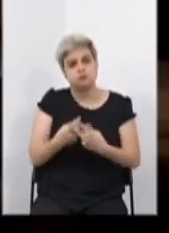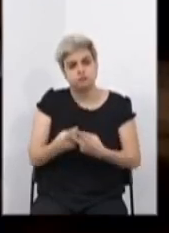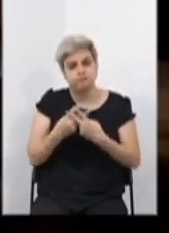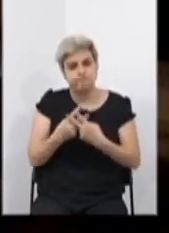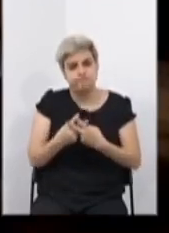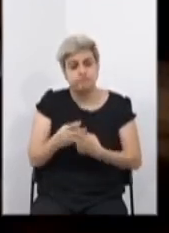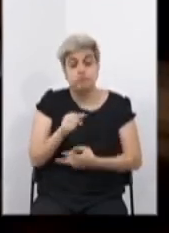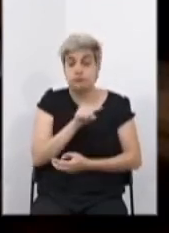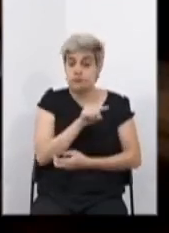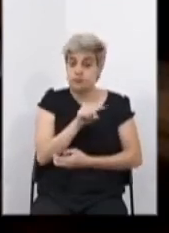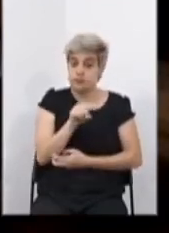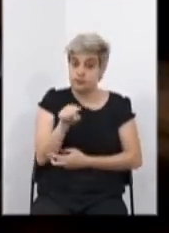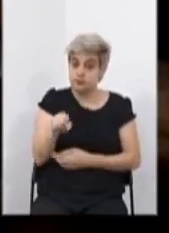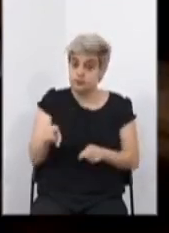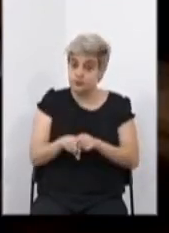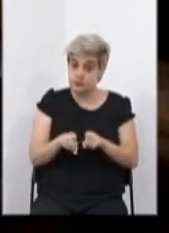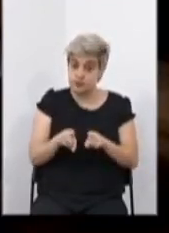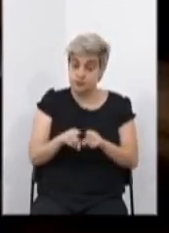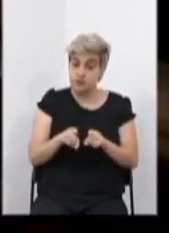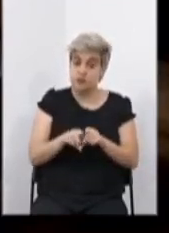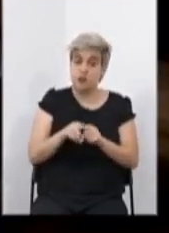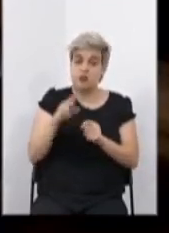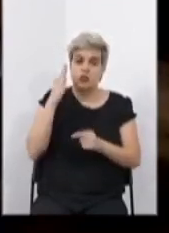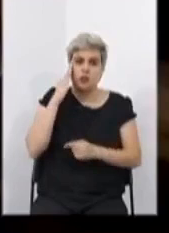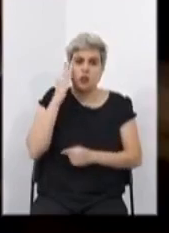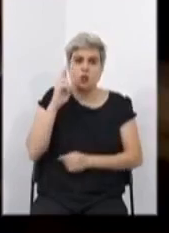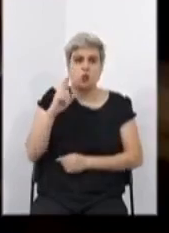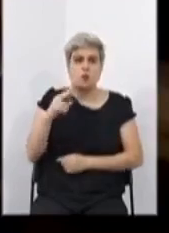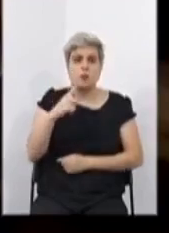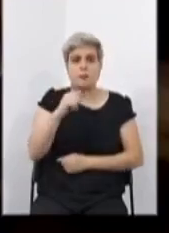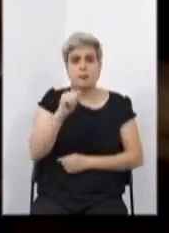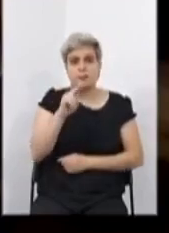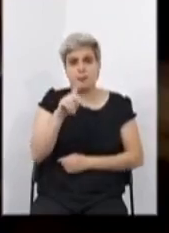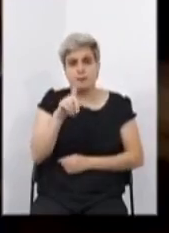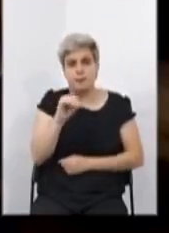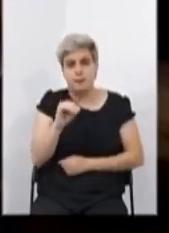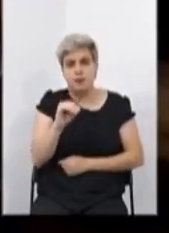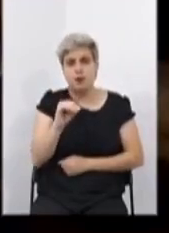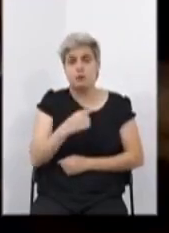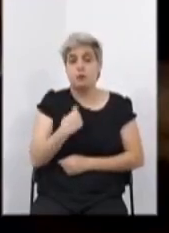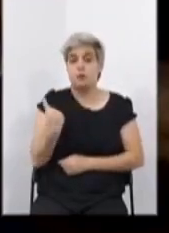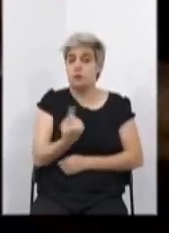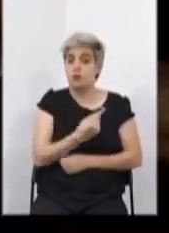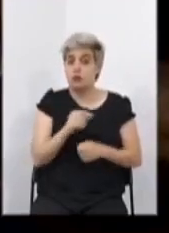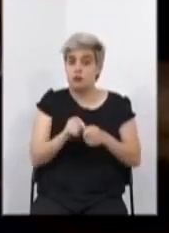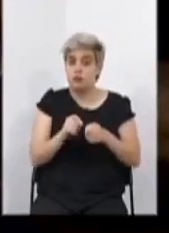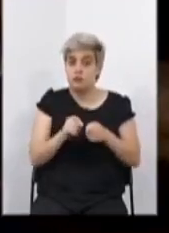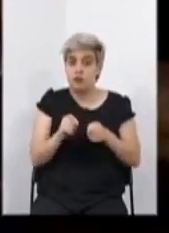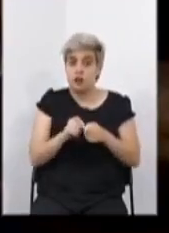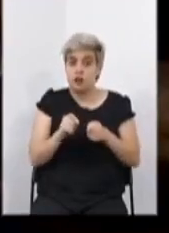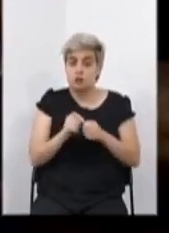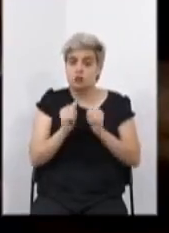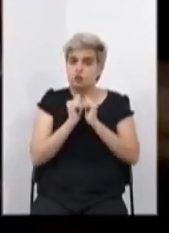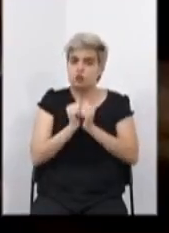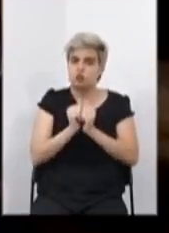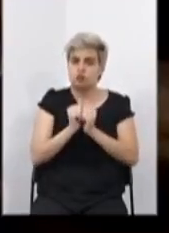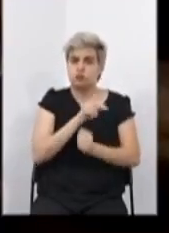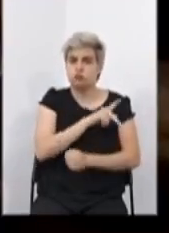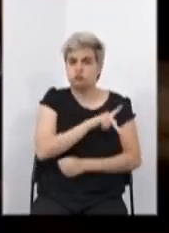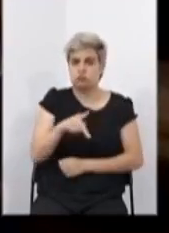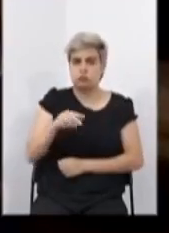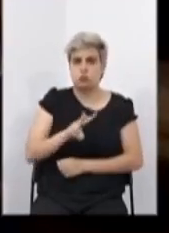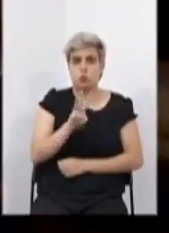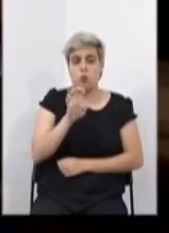excelência, como também a compreensão do doutor Paulo, um conjunto, para nós fazermos uma ação junto com o presidente Wendel,